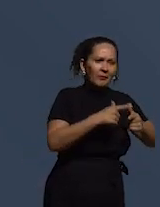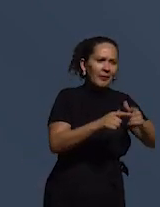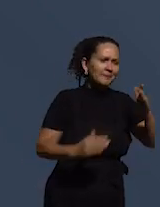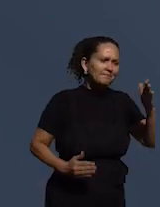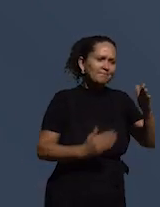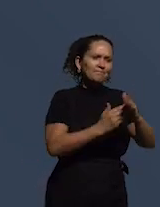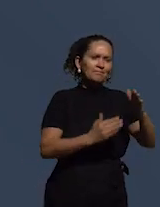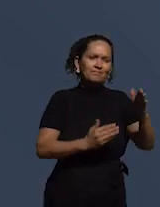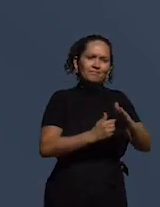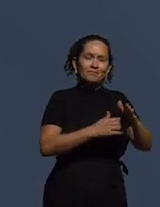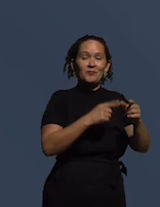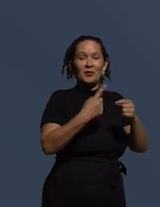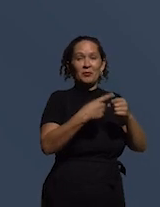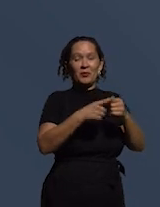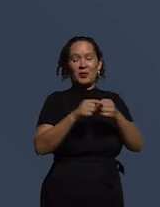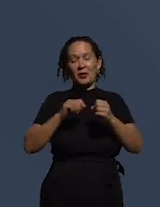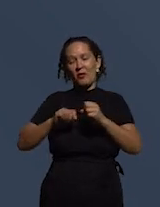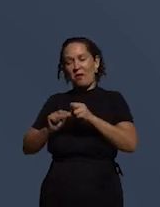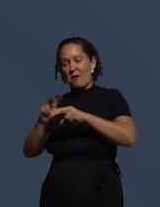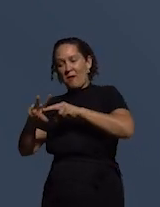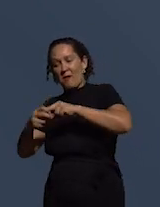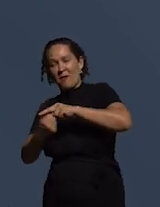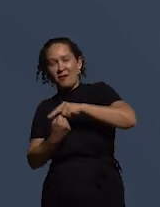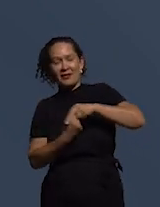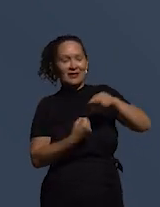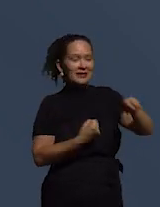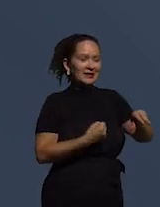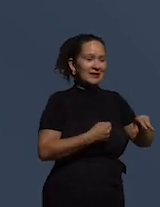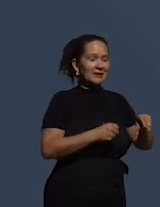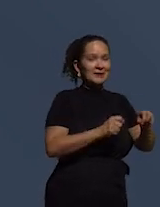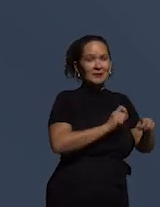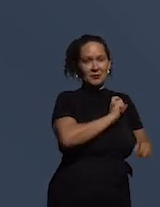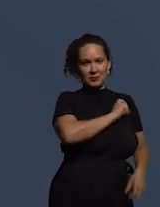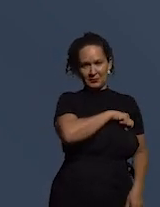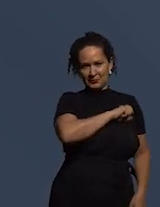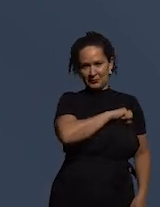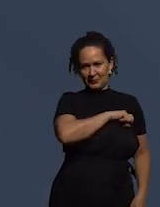submetidos a ela digamos assim que são prejudicados